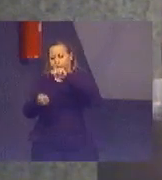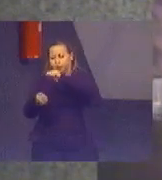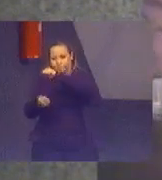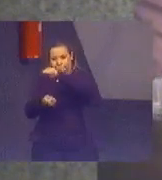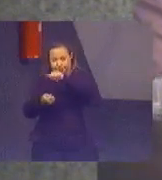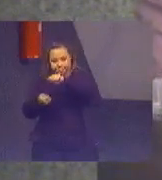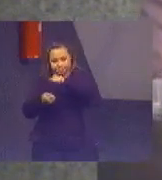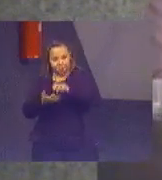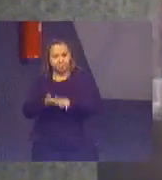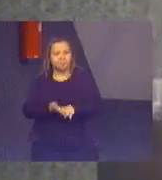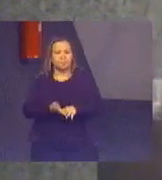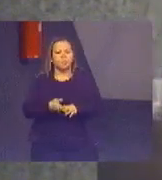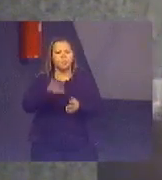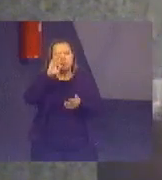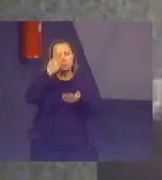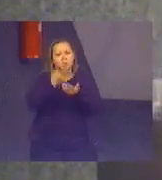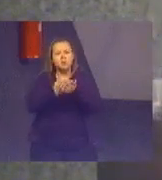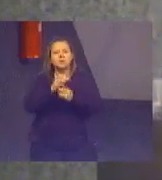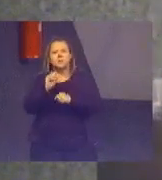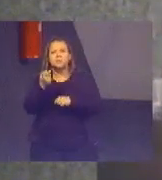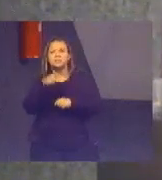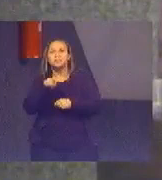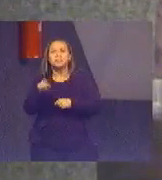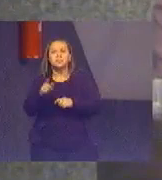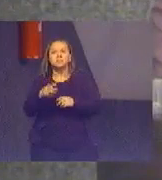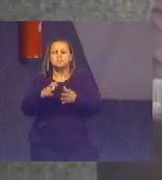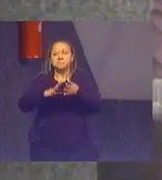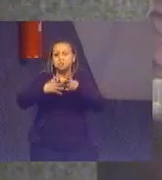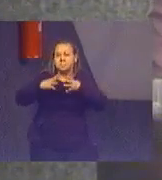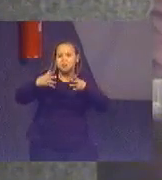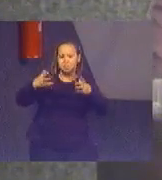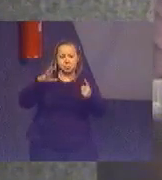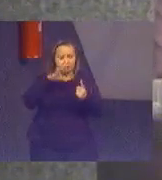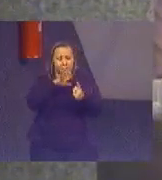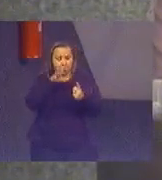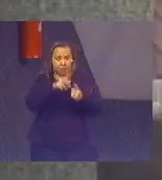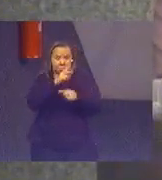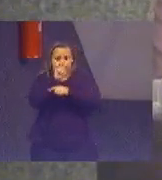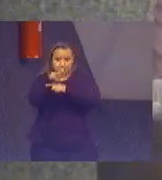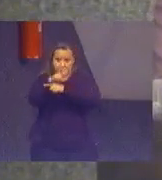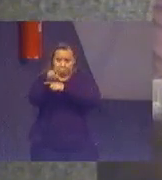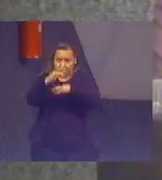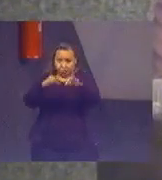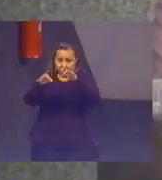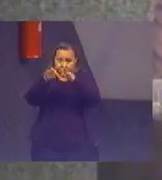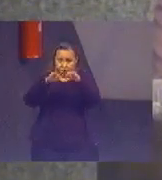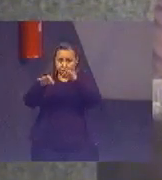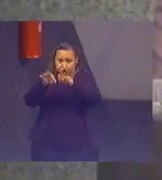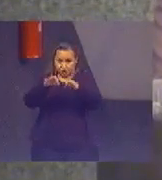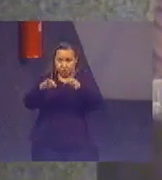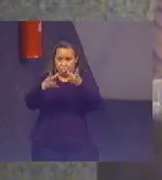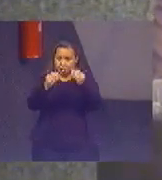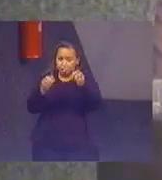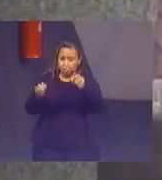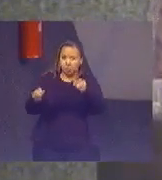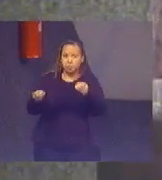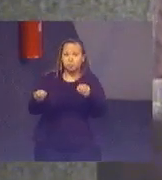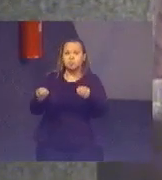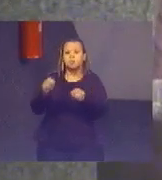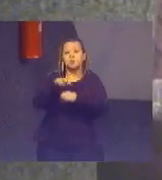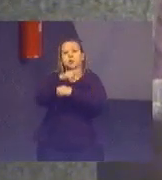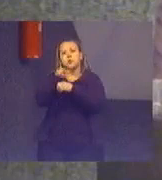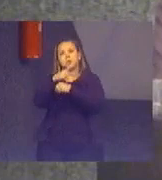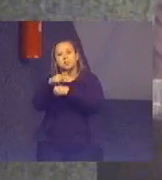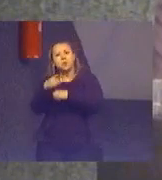Bom, e que acreditamos que foi os grandes impactos dessa auditoria, tanto a auditoria em âmbito nacional